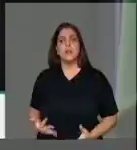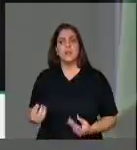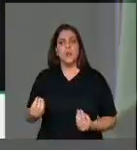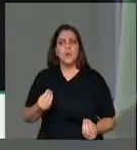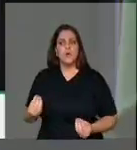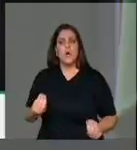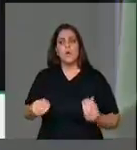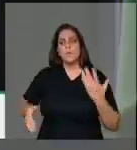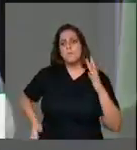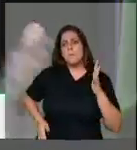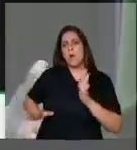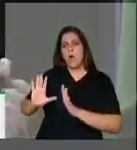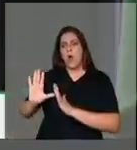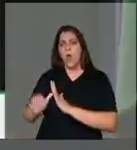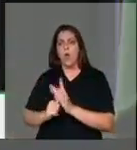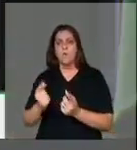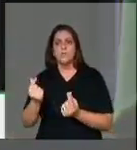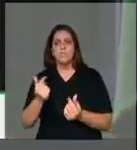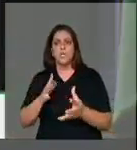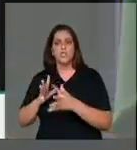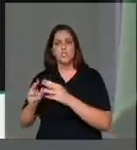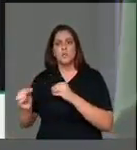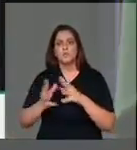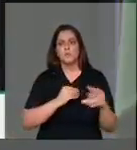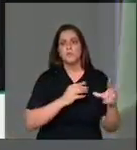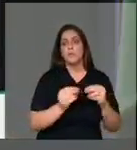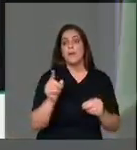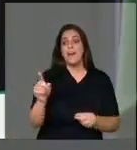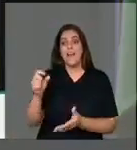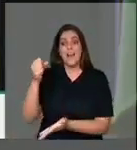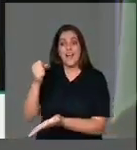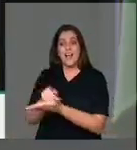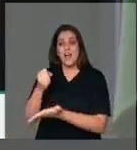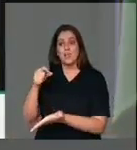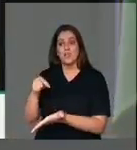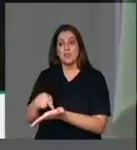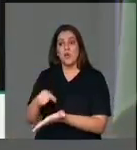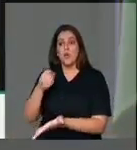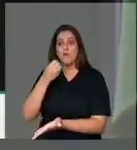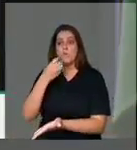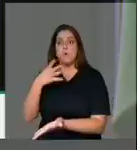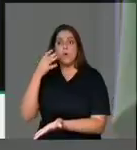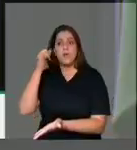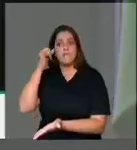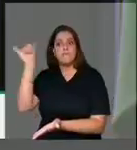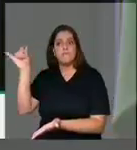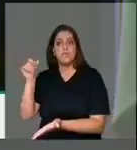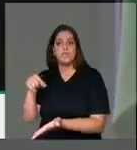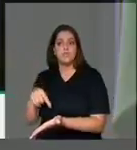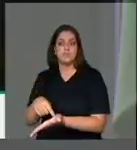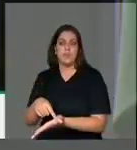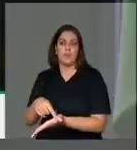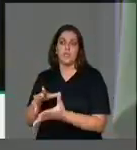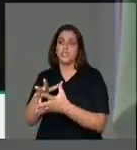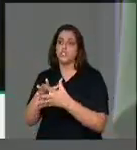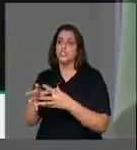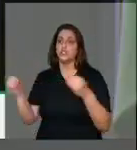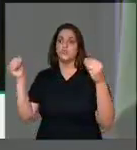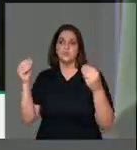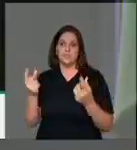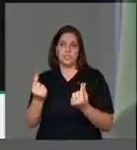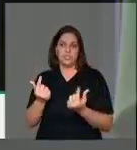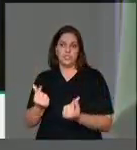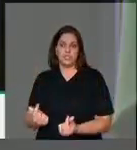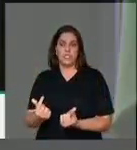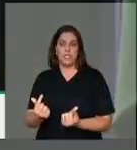cuidado que têm os cartórios para evitar essa lavagem de dinheiro que cai nas costas